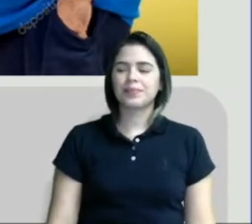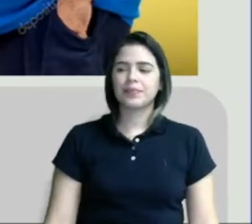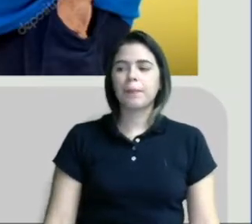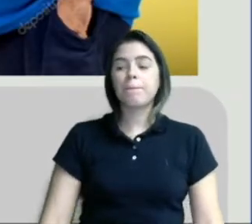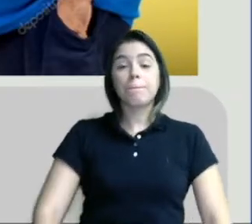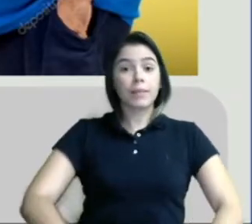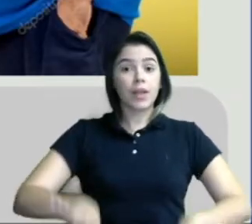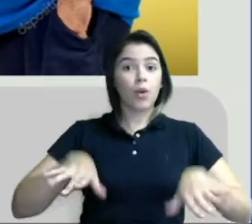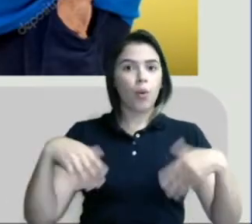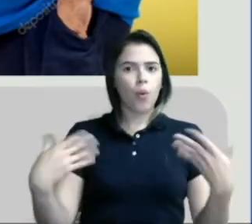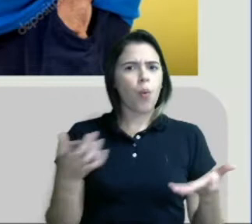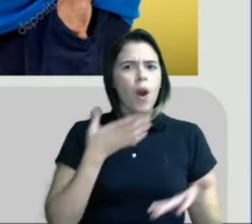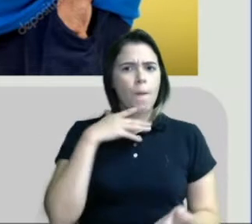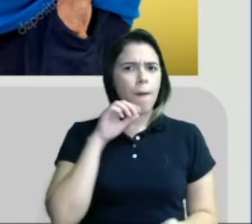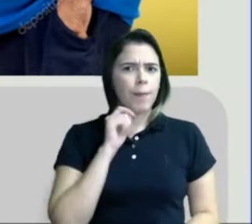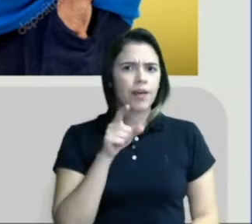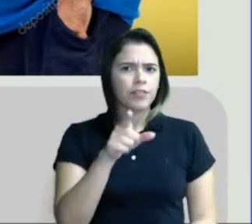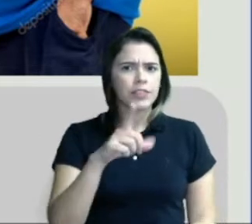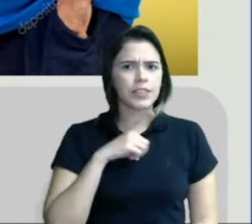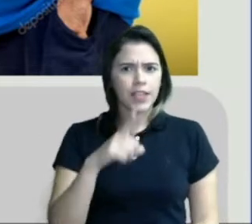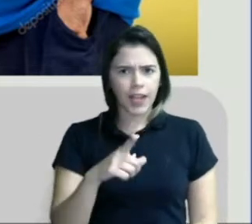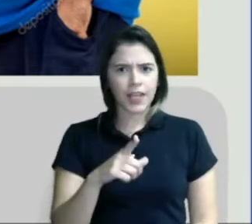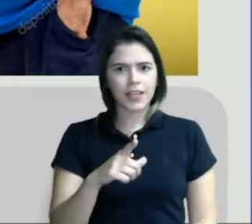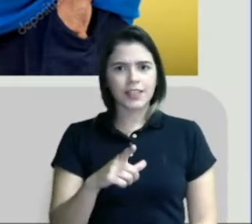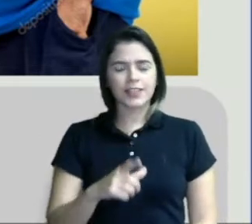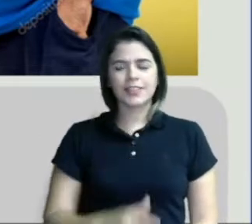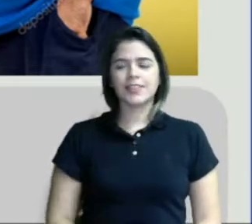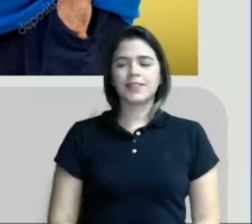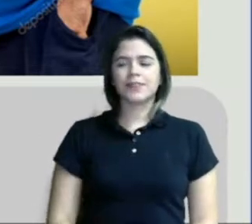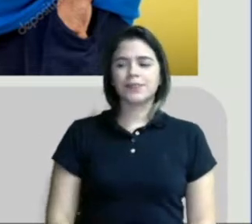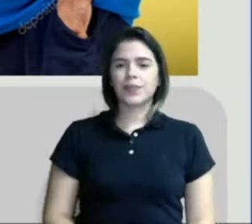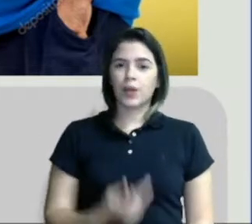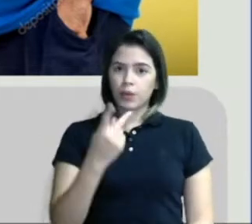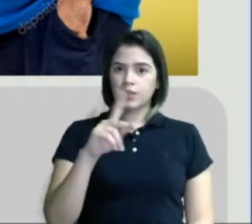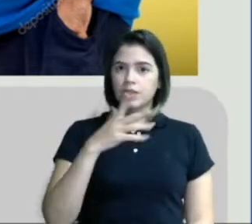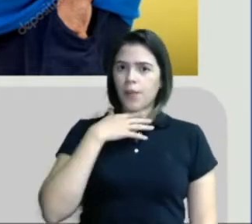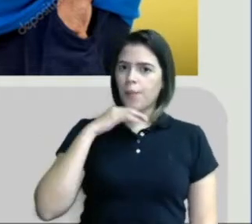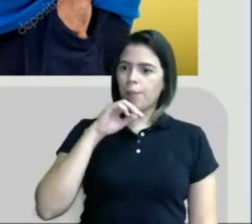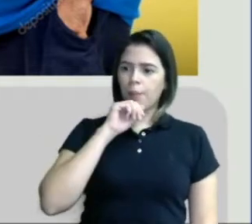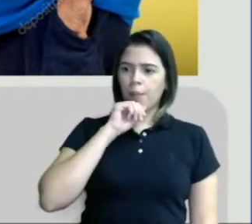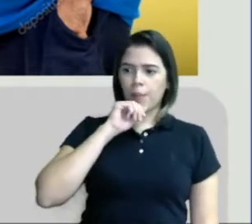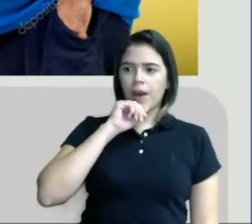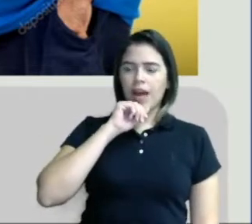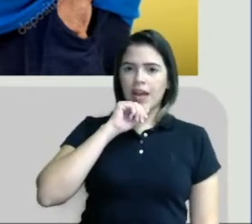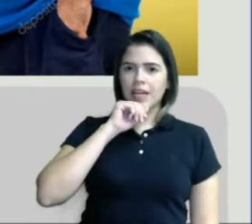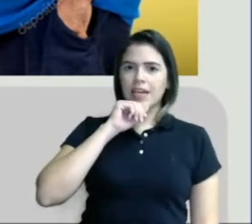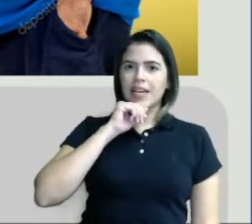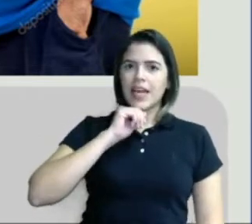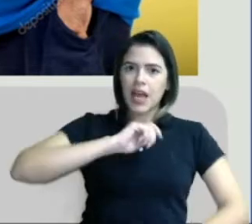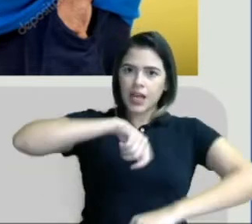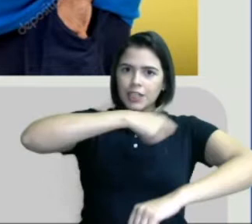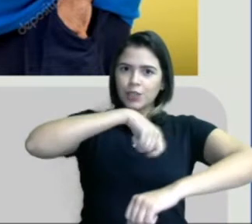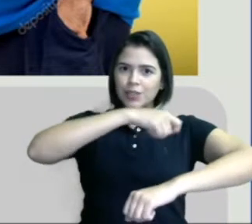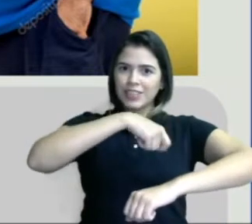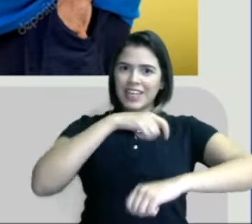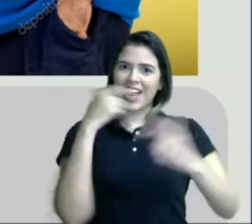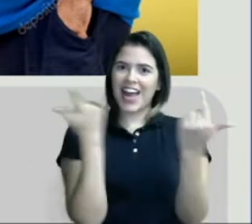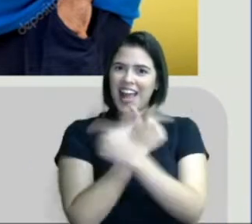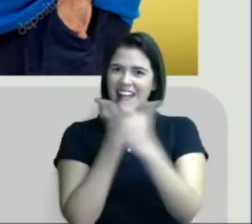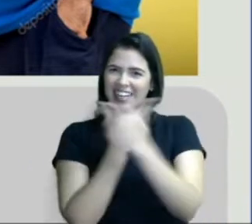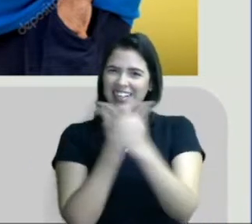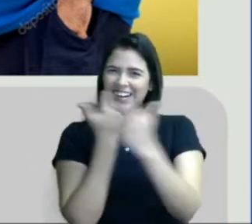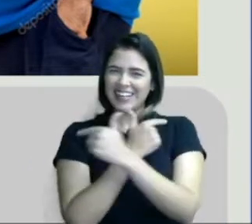Agora, que tipo de pai você tem? O seu pai é chefe de cozinha? Ele é divertido?